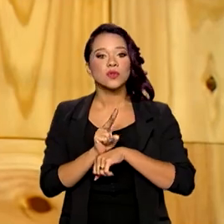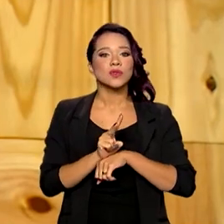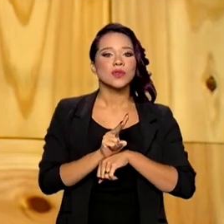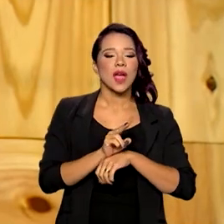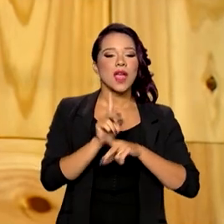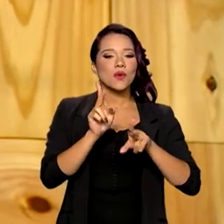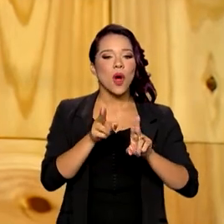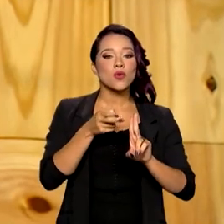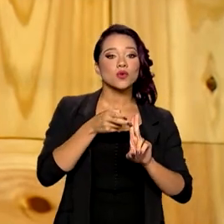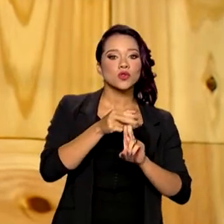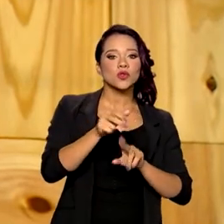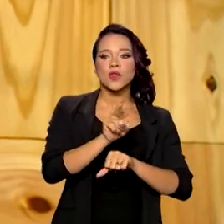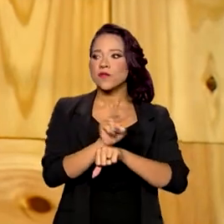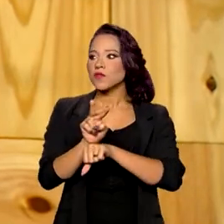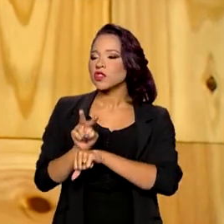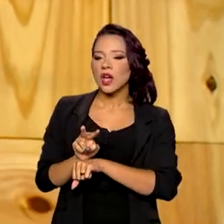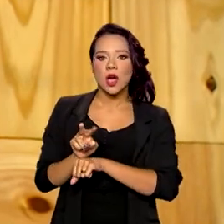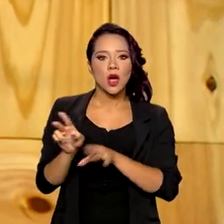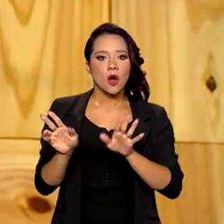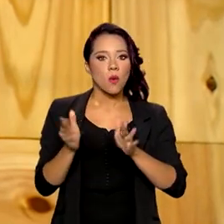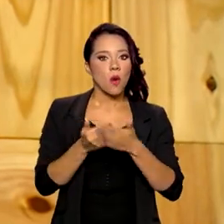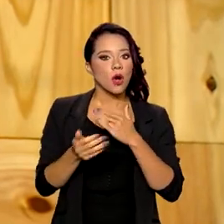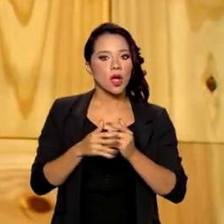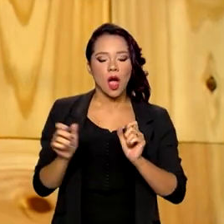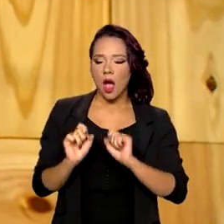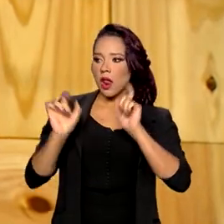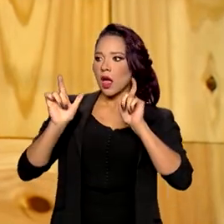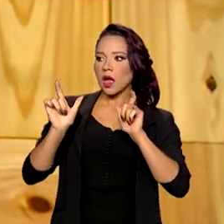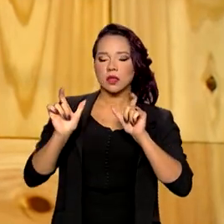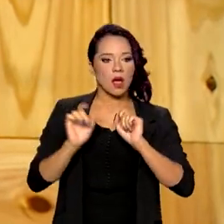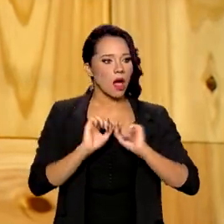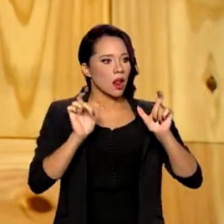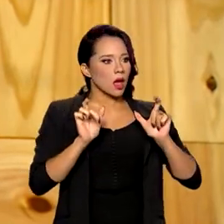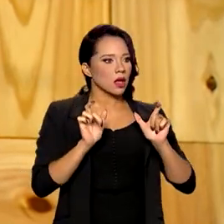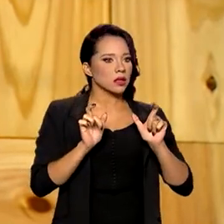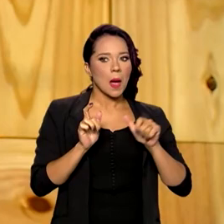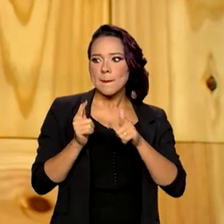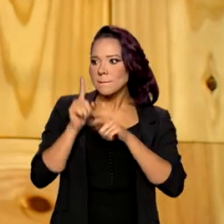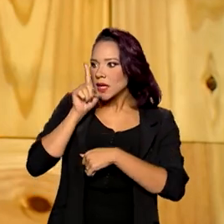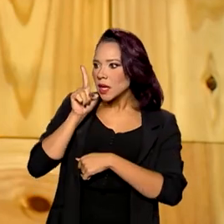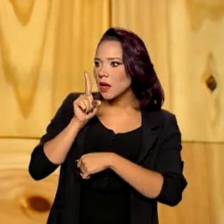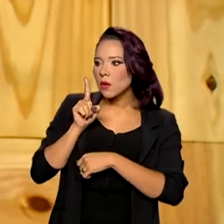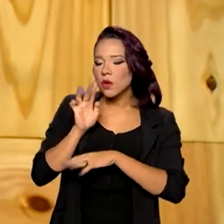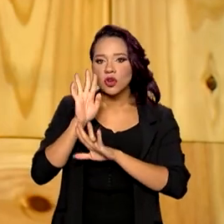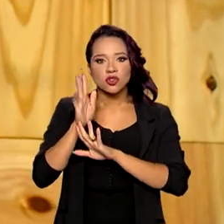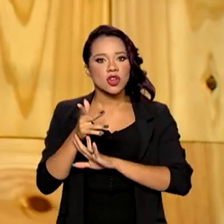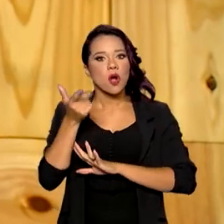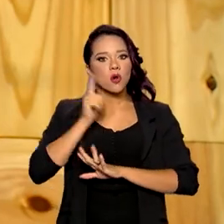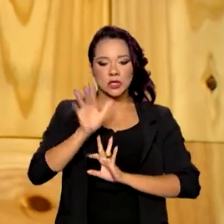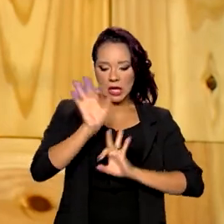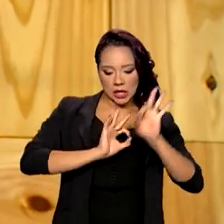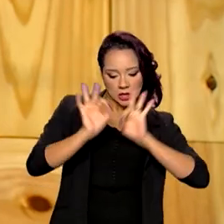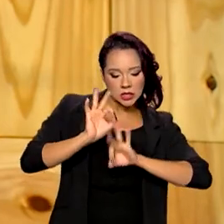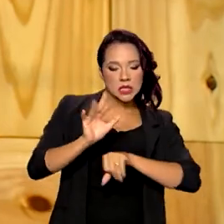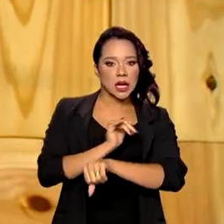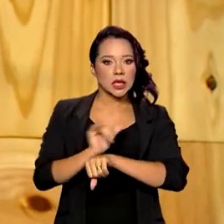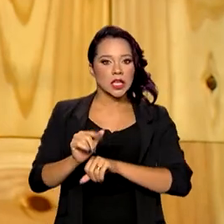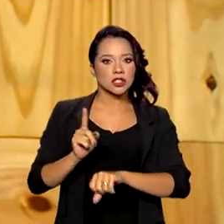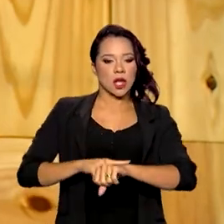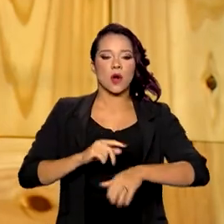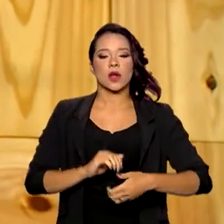todo alerta que surge, toda ameaça que surge, terem respostas imediatas. Foram